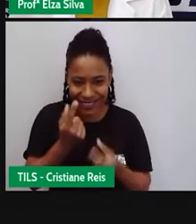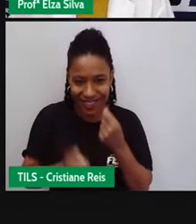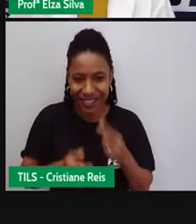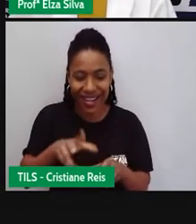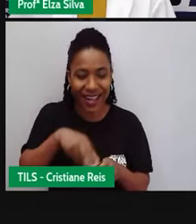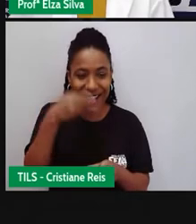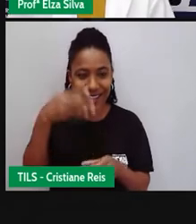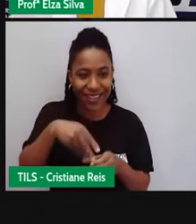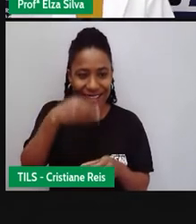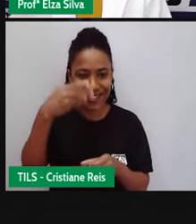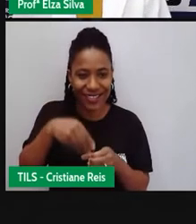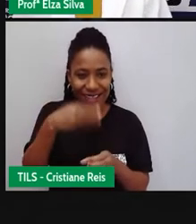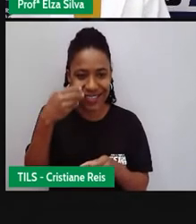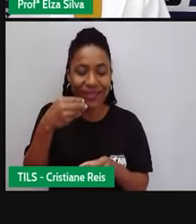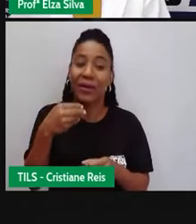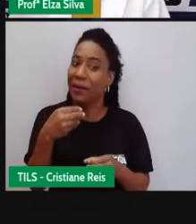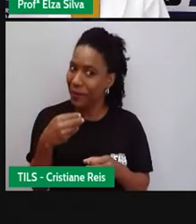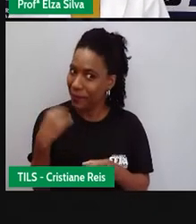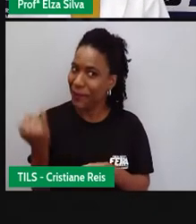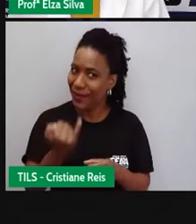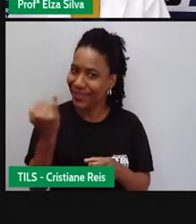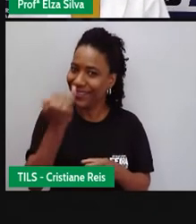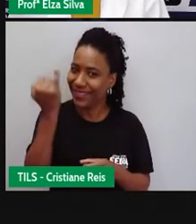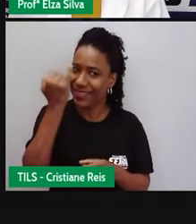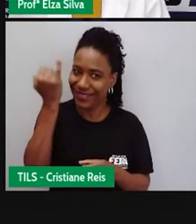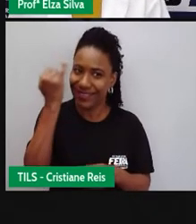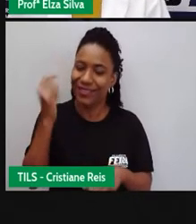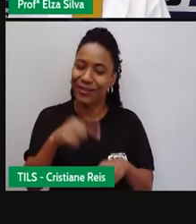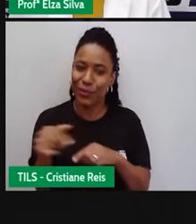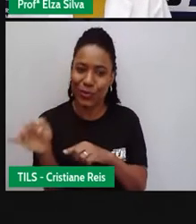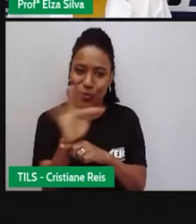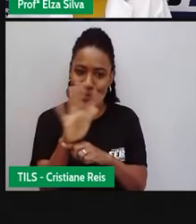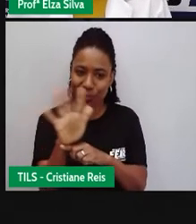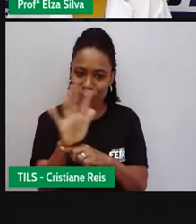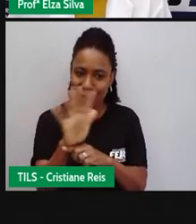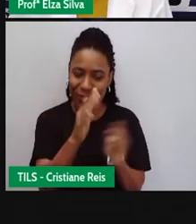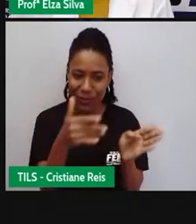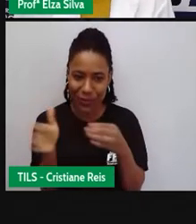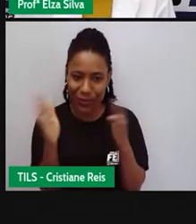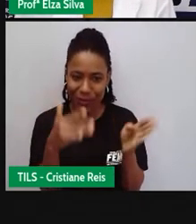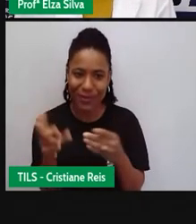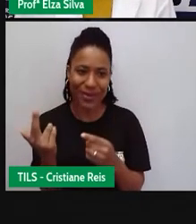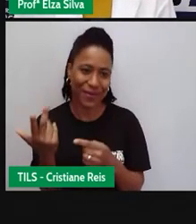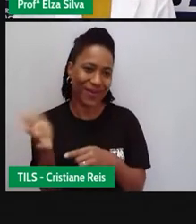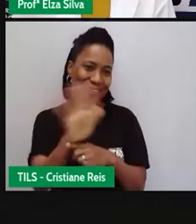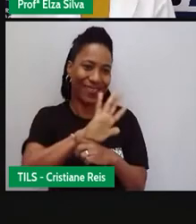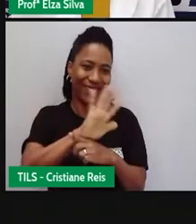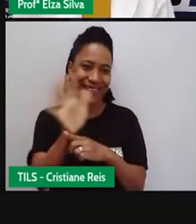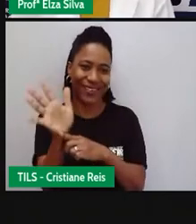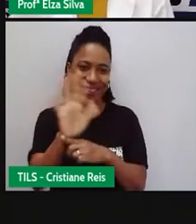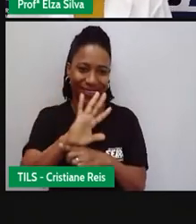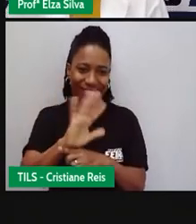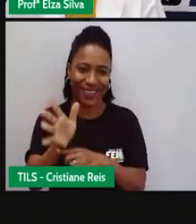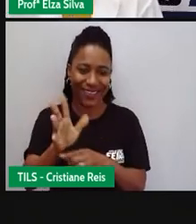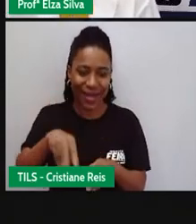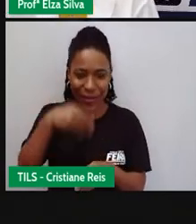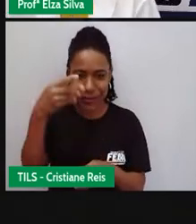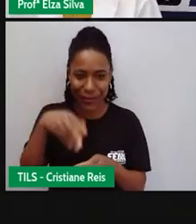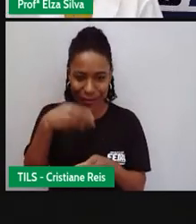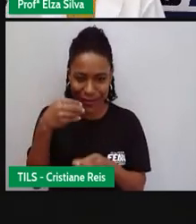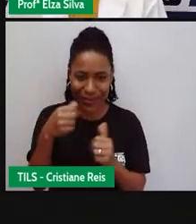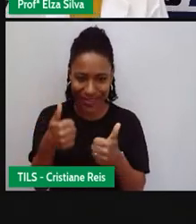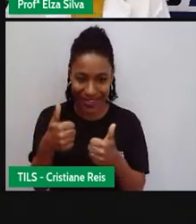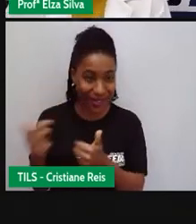contas, não pode faltar pipoca no momento do cinema. Let's go, students.